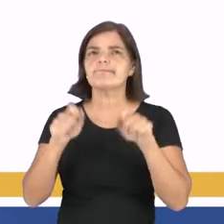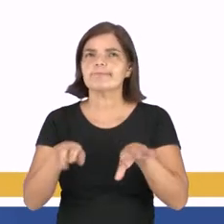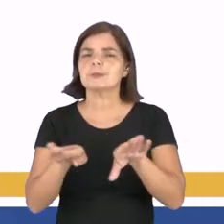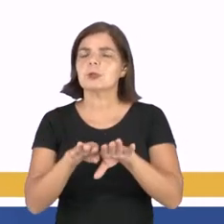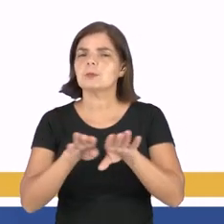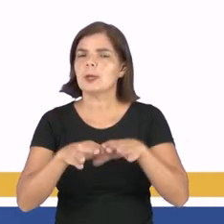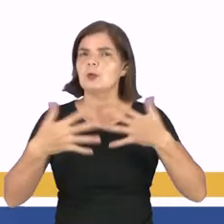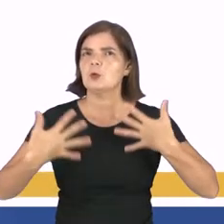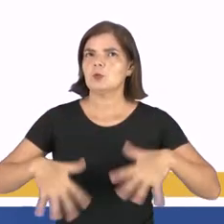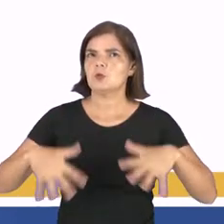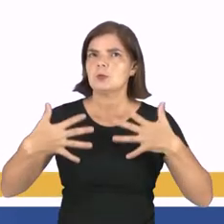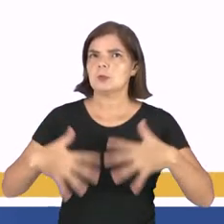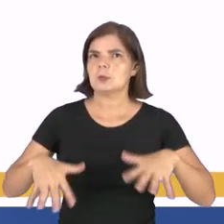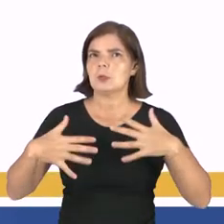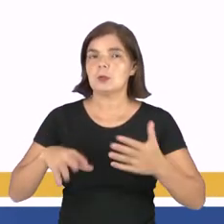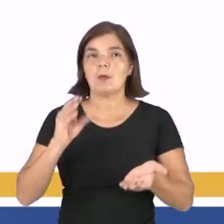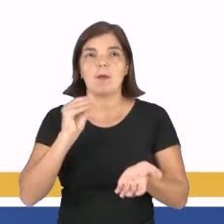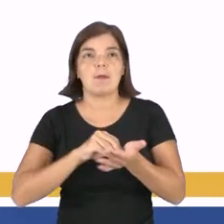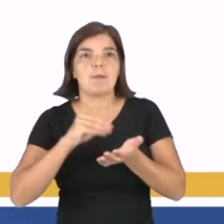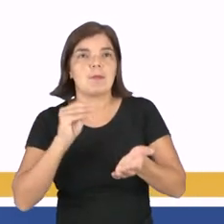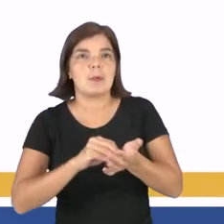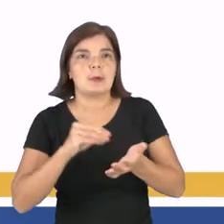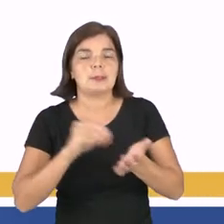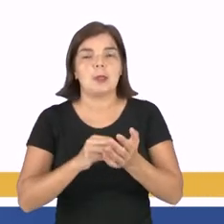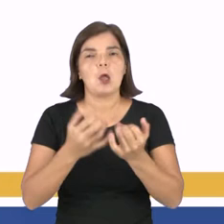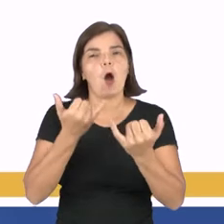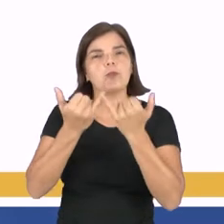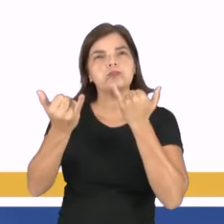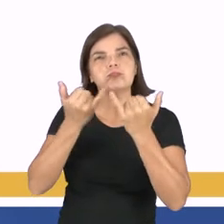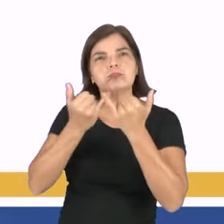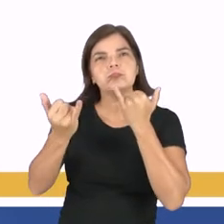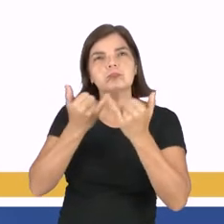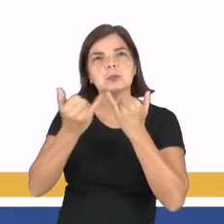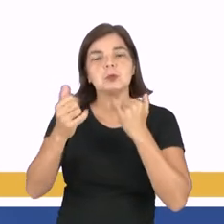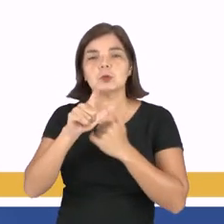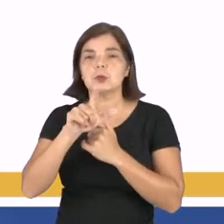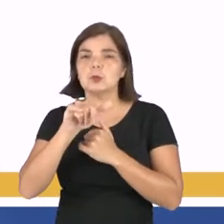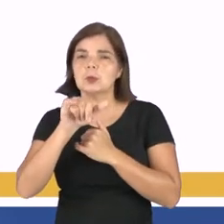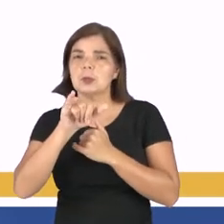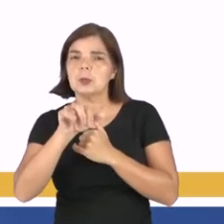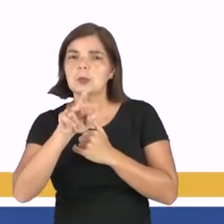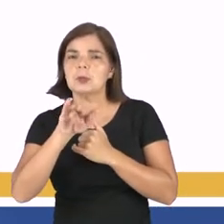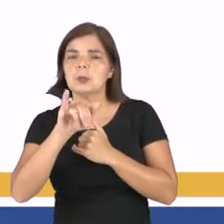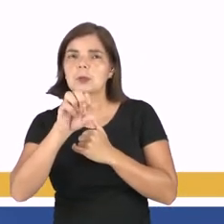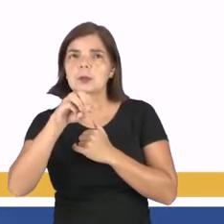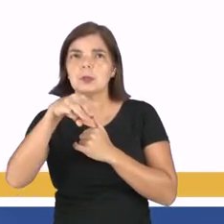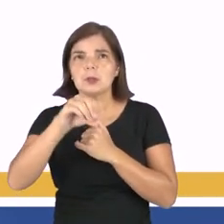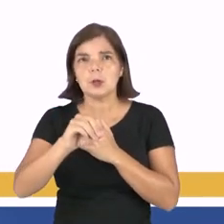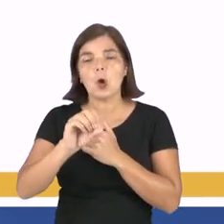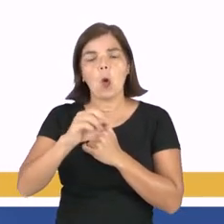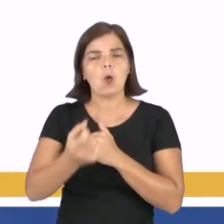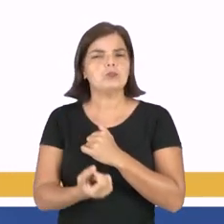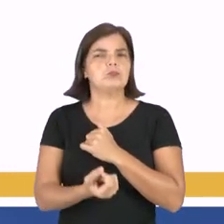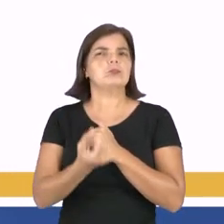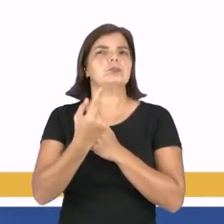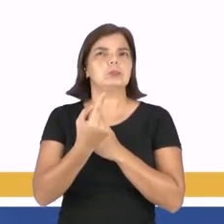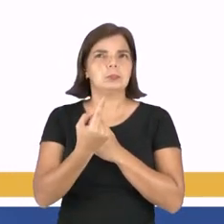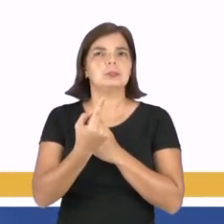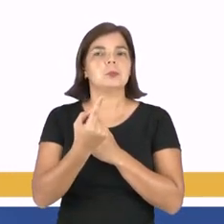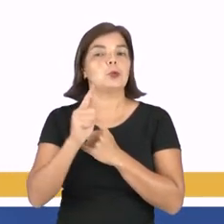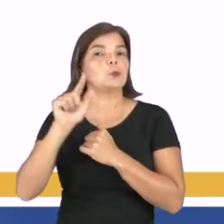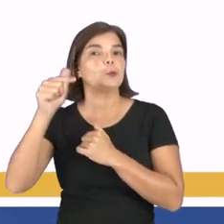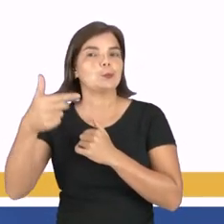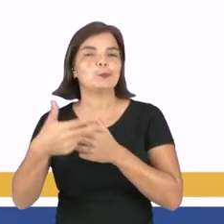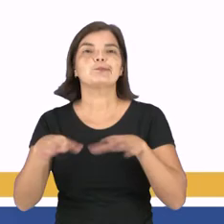recursos podem dar o efeito de exagero, ausência, similaridade, lirismo ou estranheza,